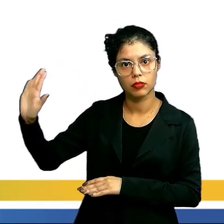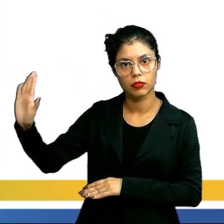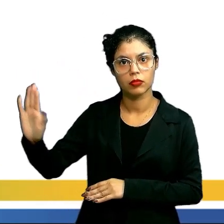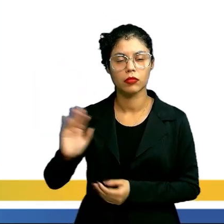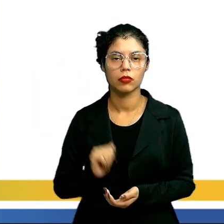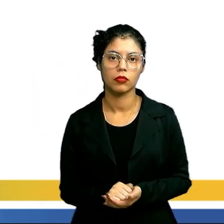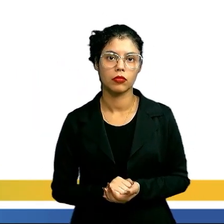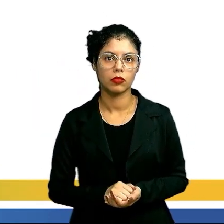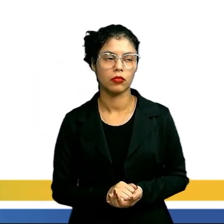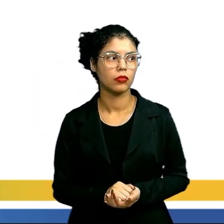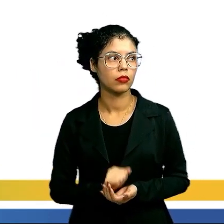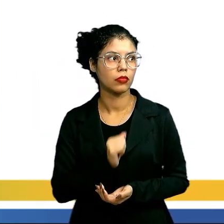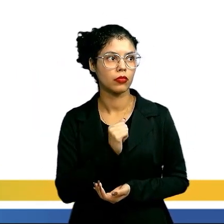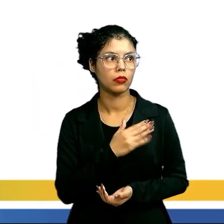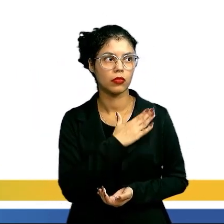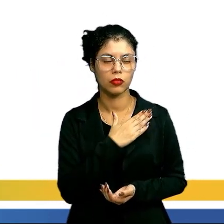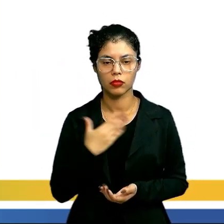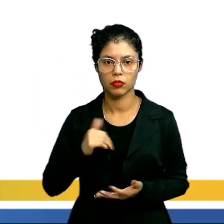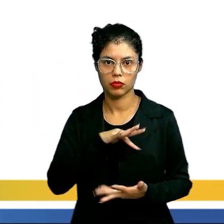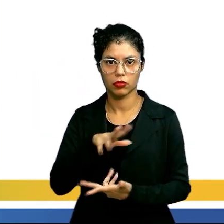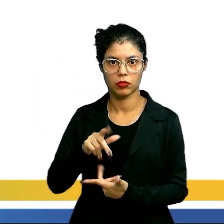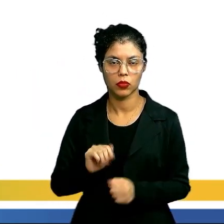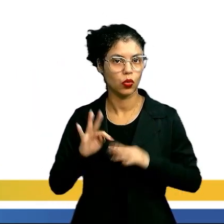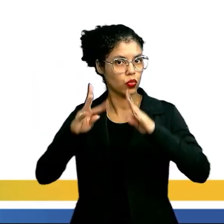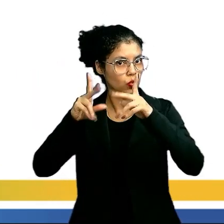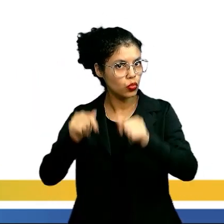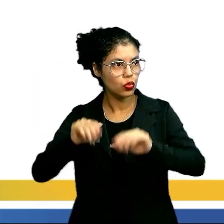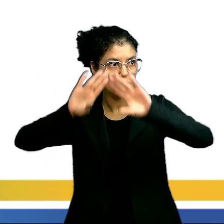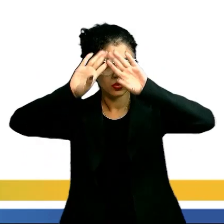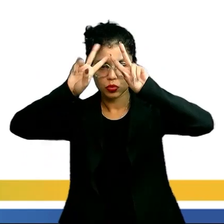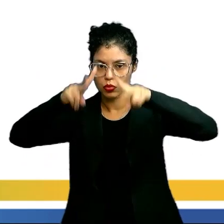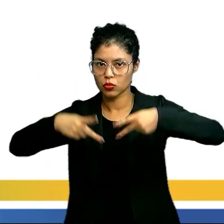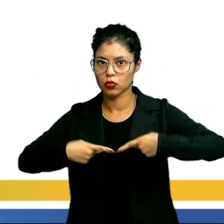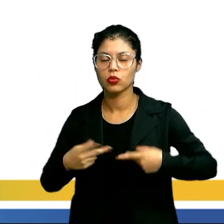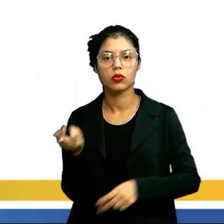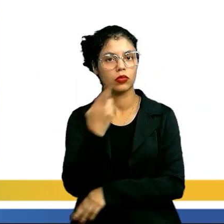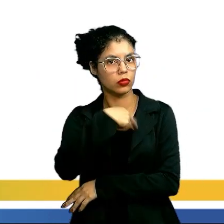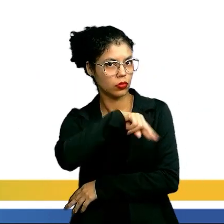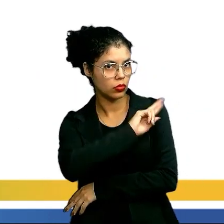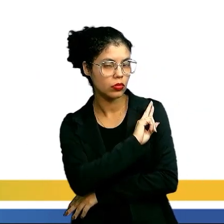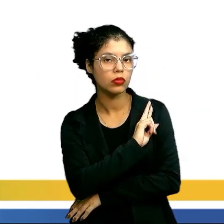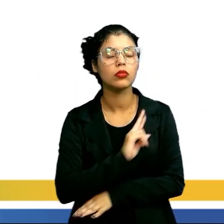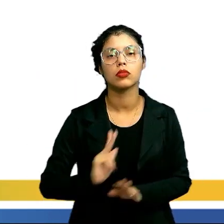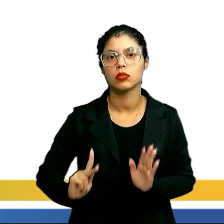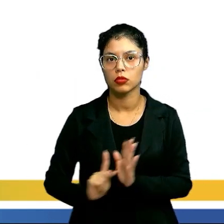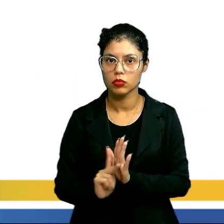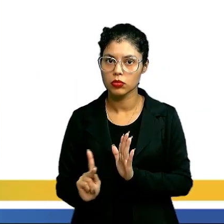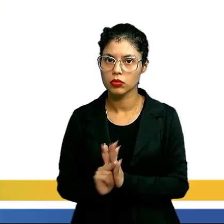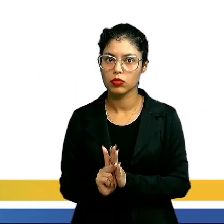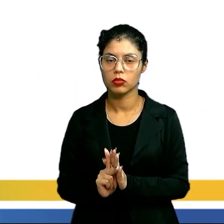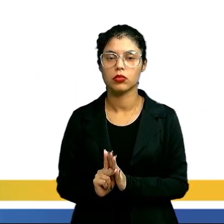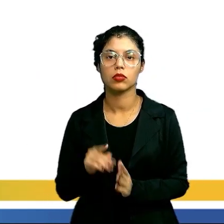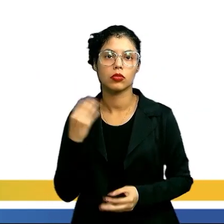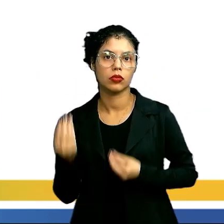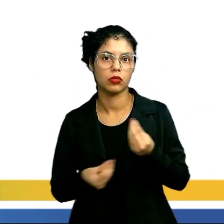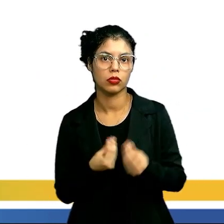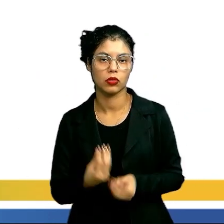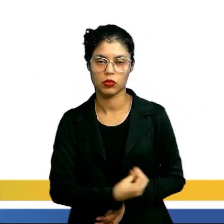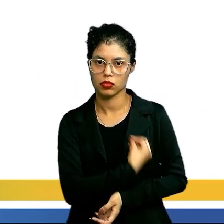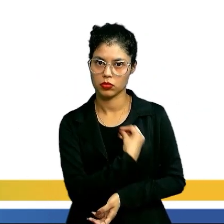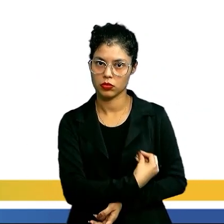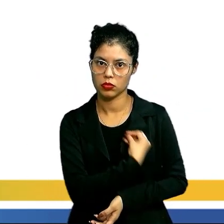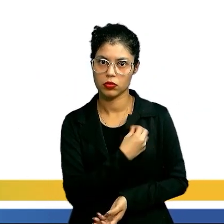nossa marca no mundo. Todo ser humano também se torna responsável pelo modo como ele